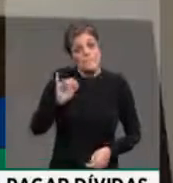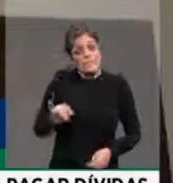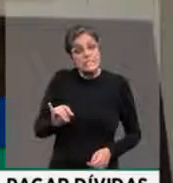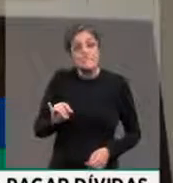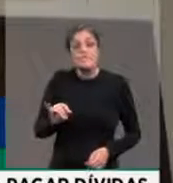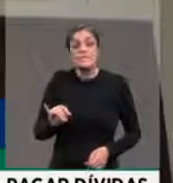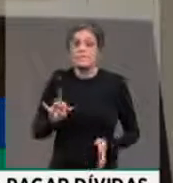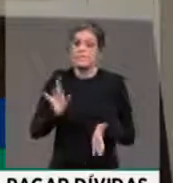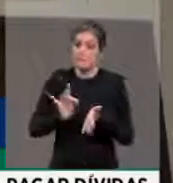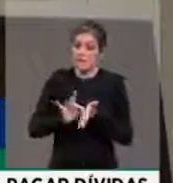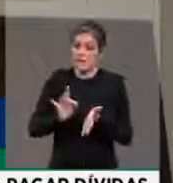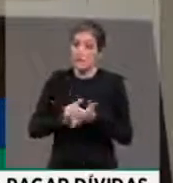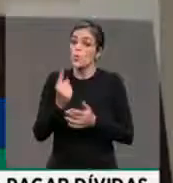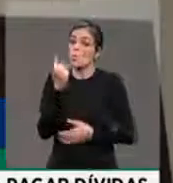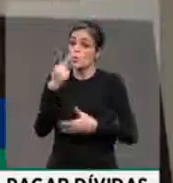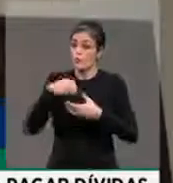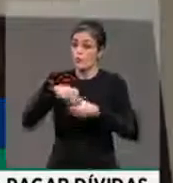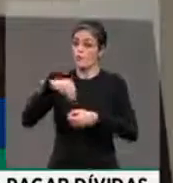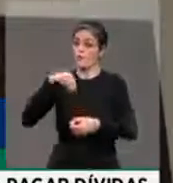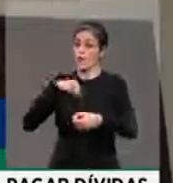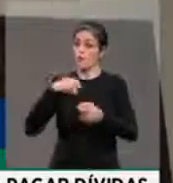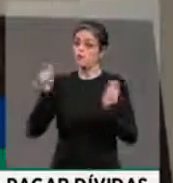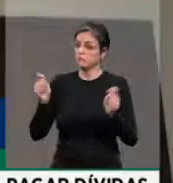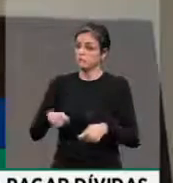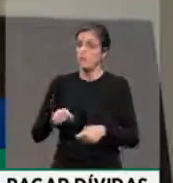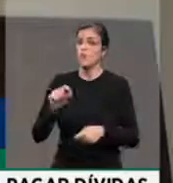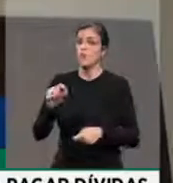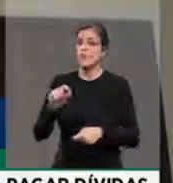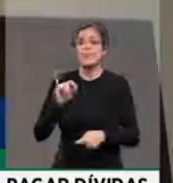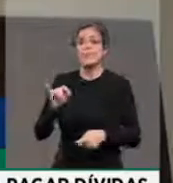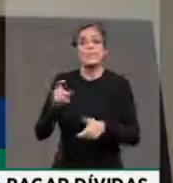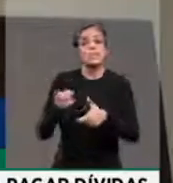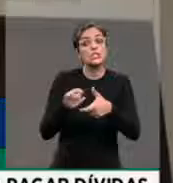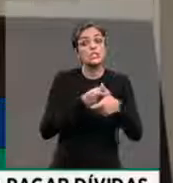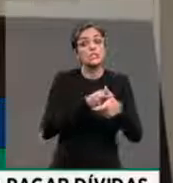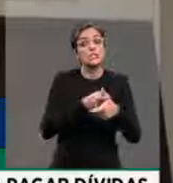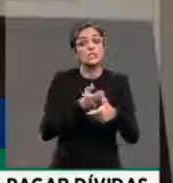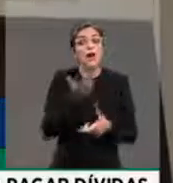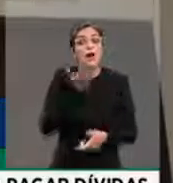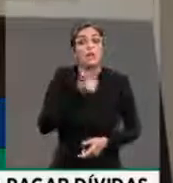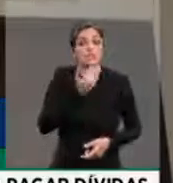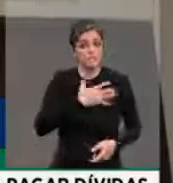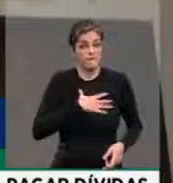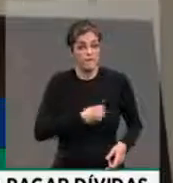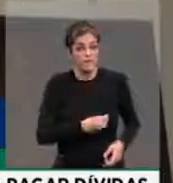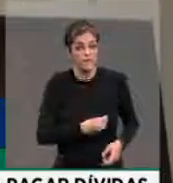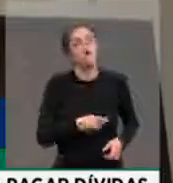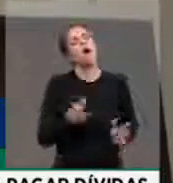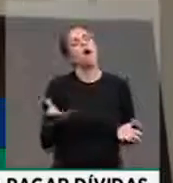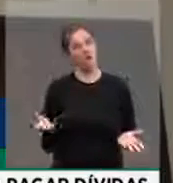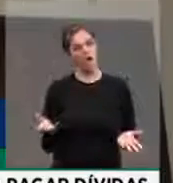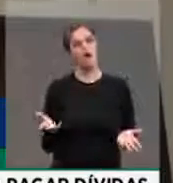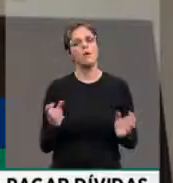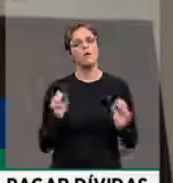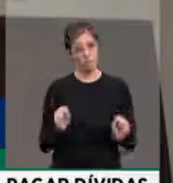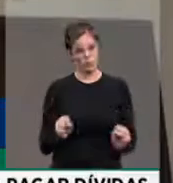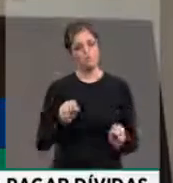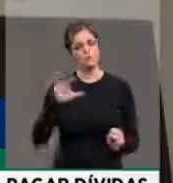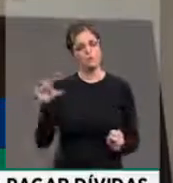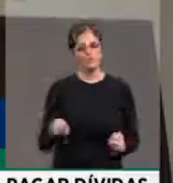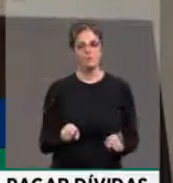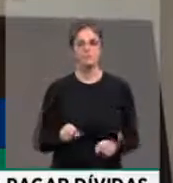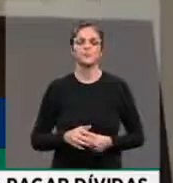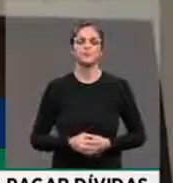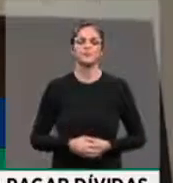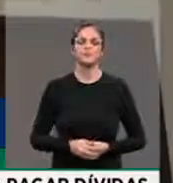alimentícia. Tirando a pensão alimentícia, esse valor é sagrado. É bom lembrar que o valor original